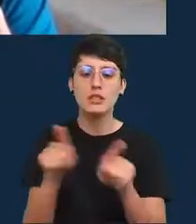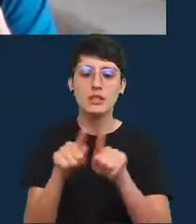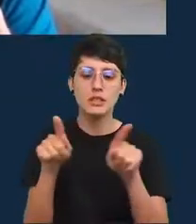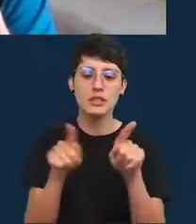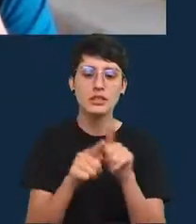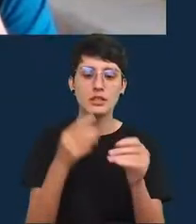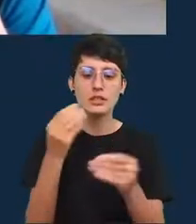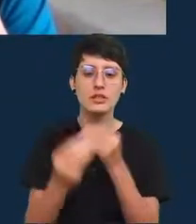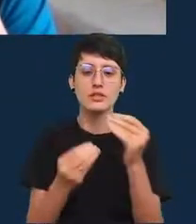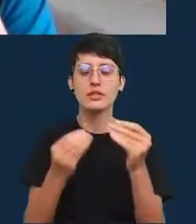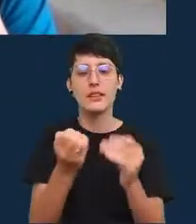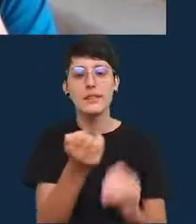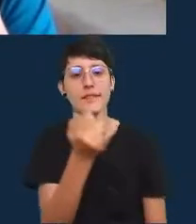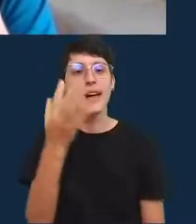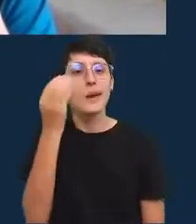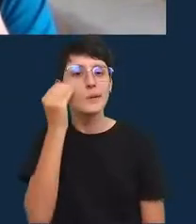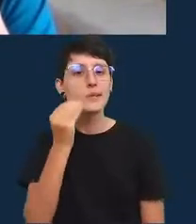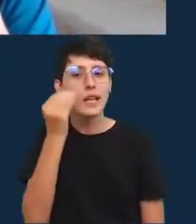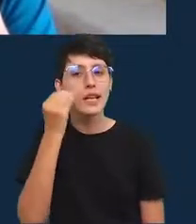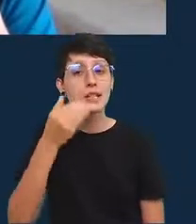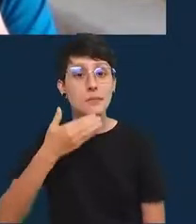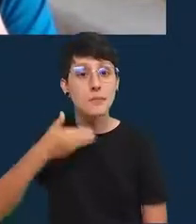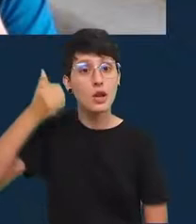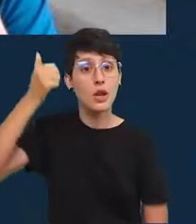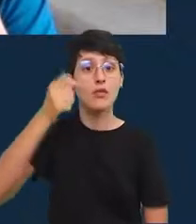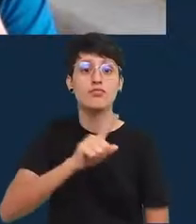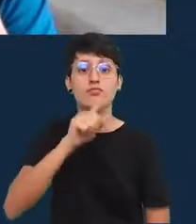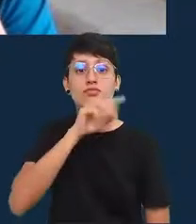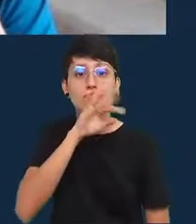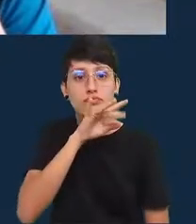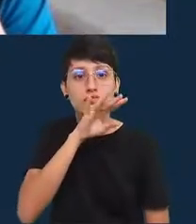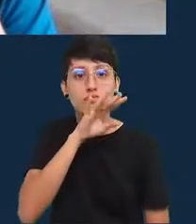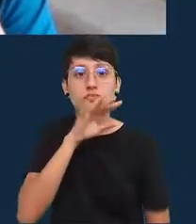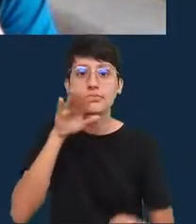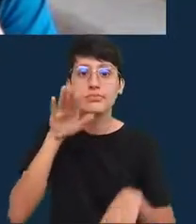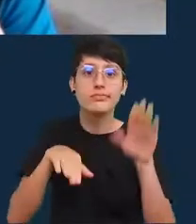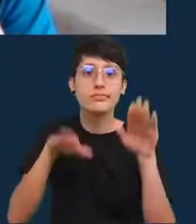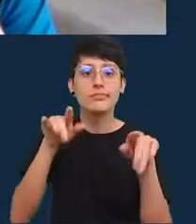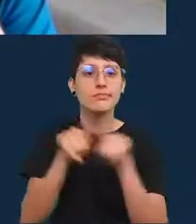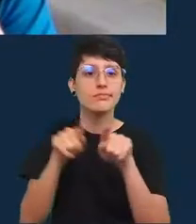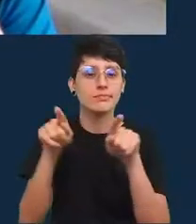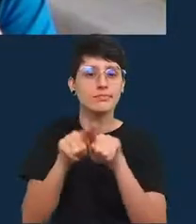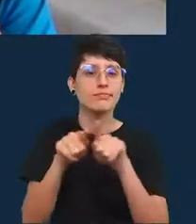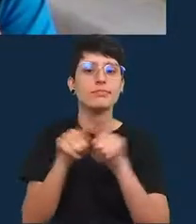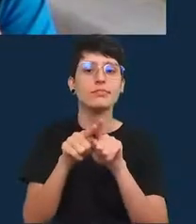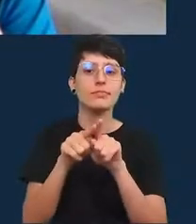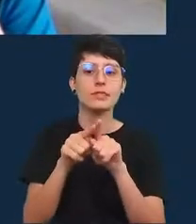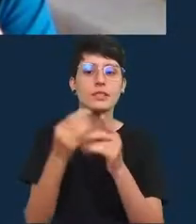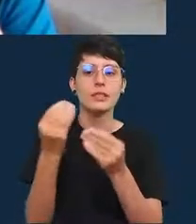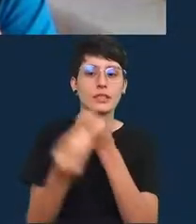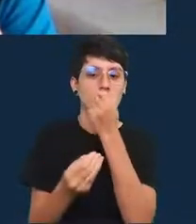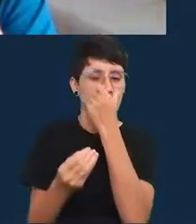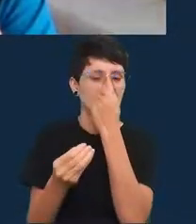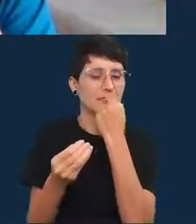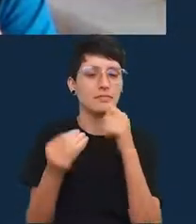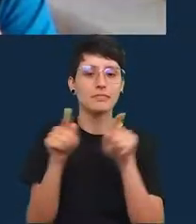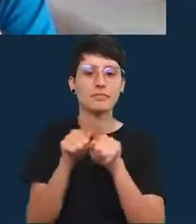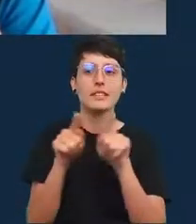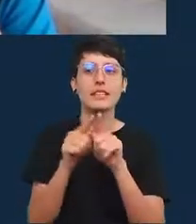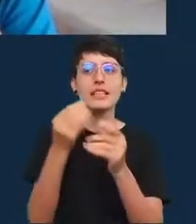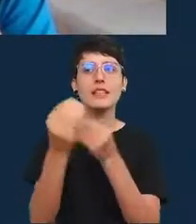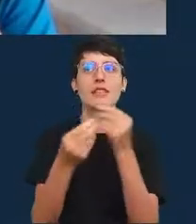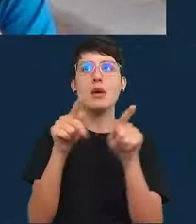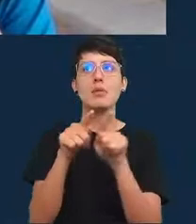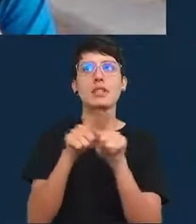talvez não seja tão ruim então e se A se B se C se A e B